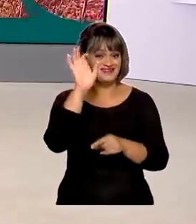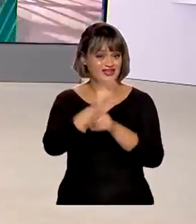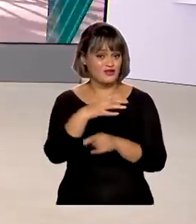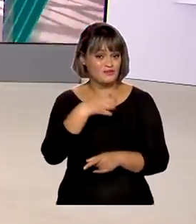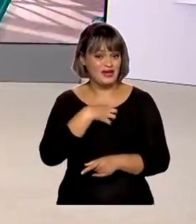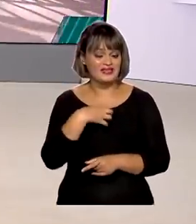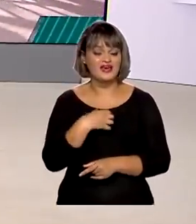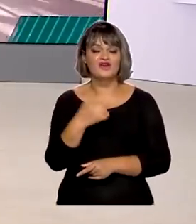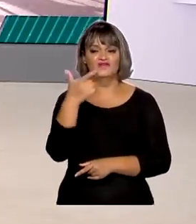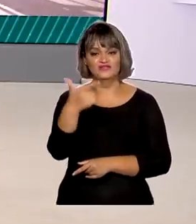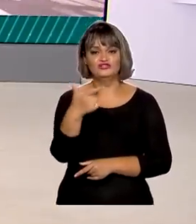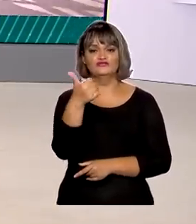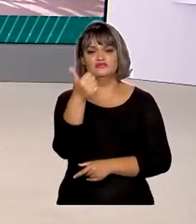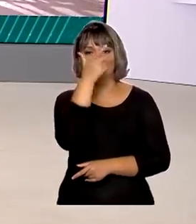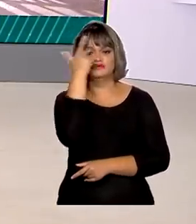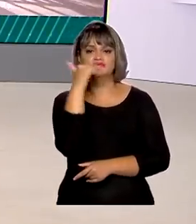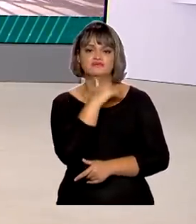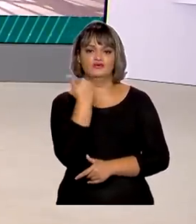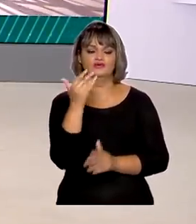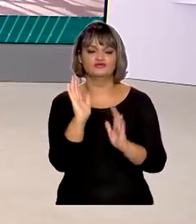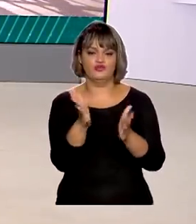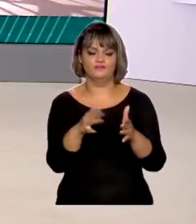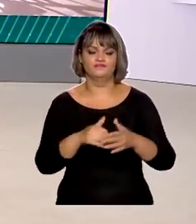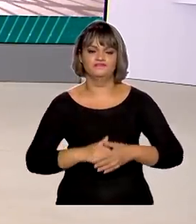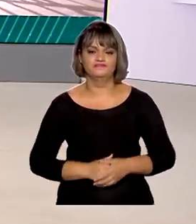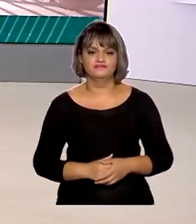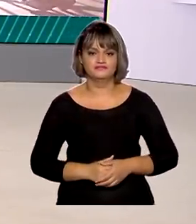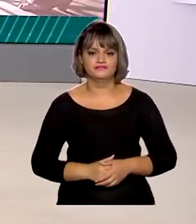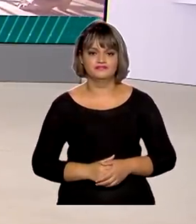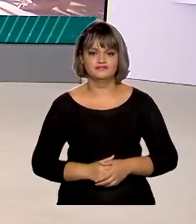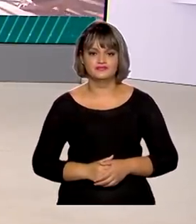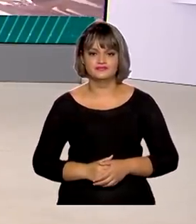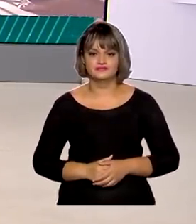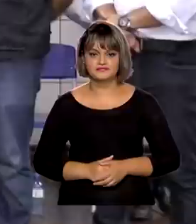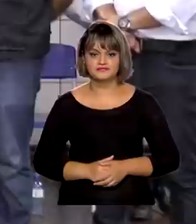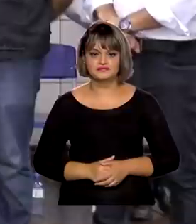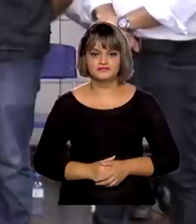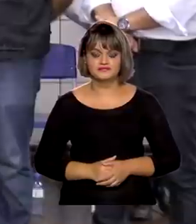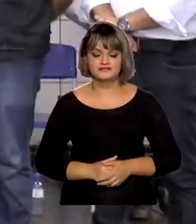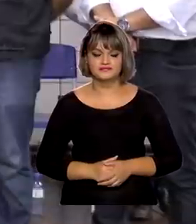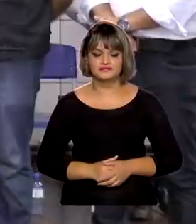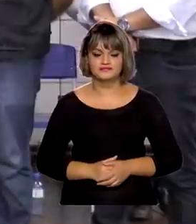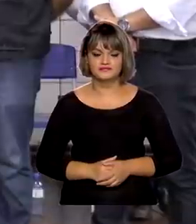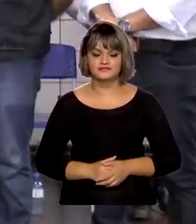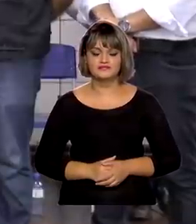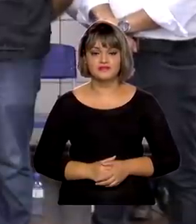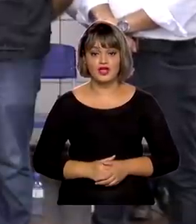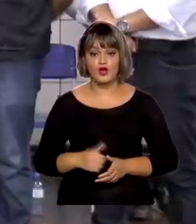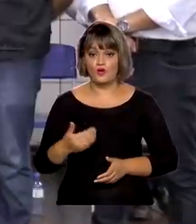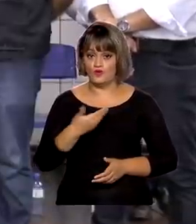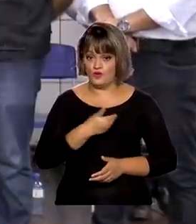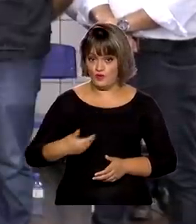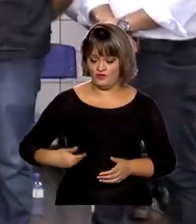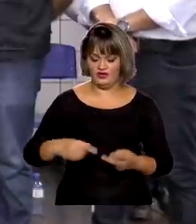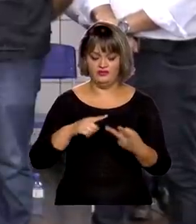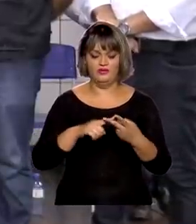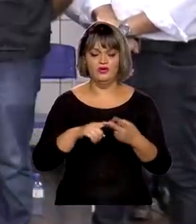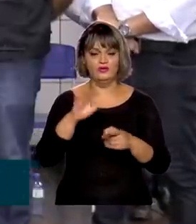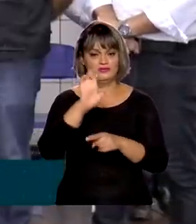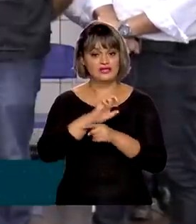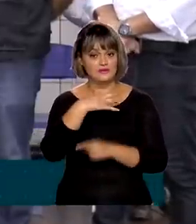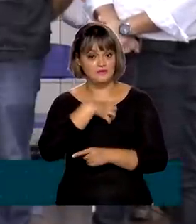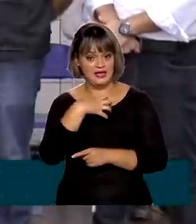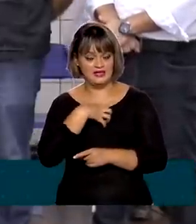21 o número de mortes por causa das fortes chuvas. O governo federal e o estado da